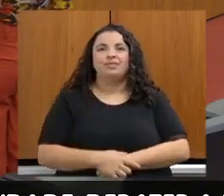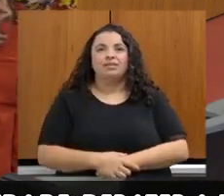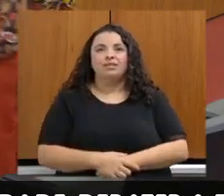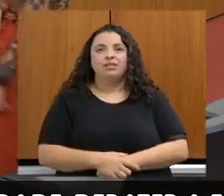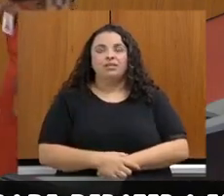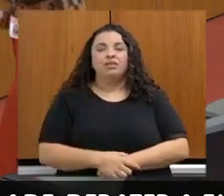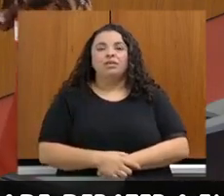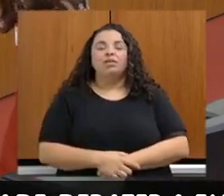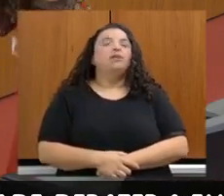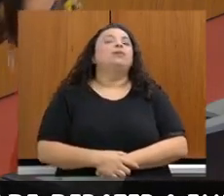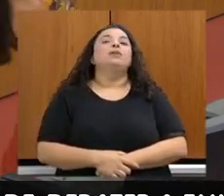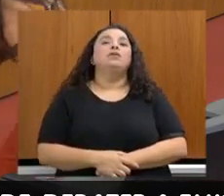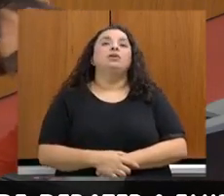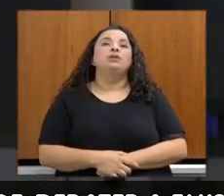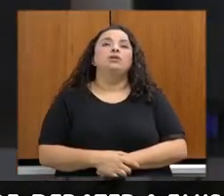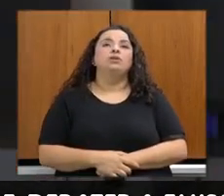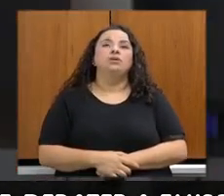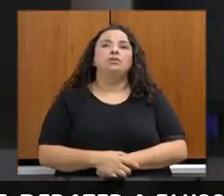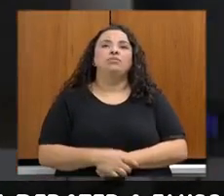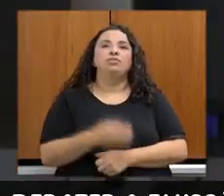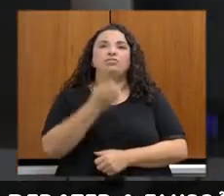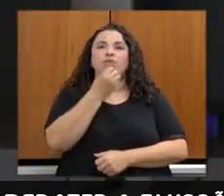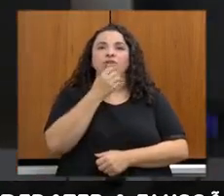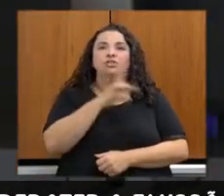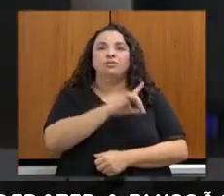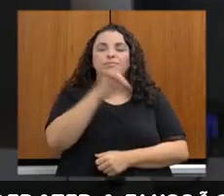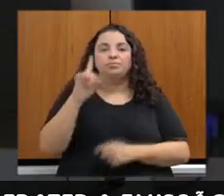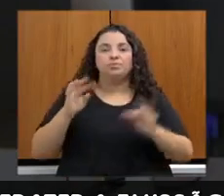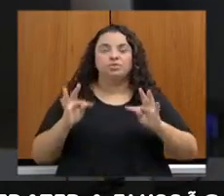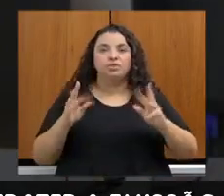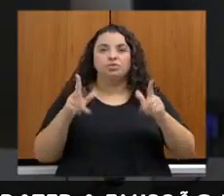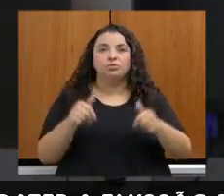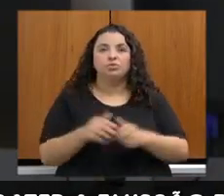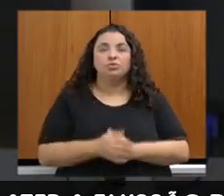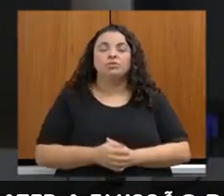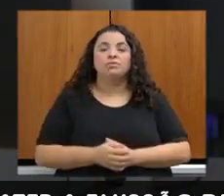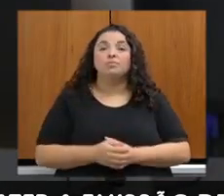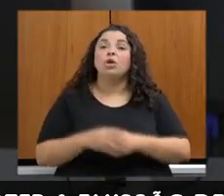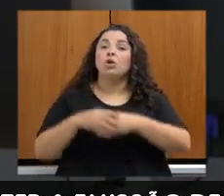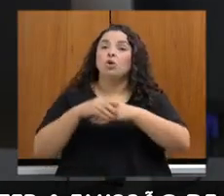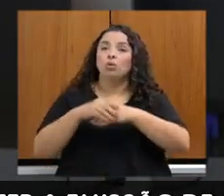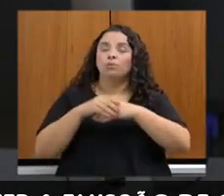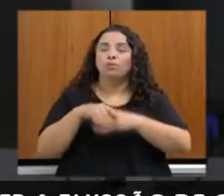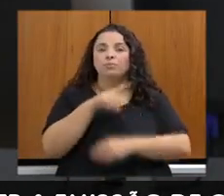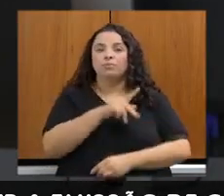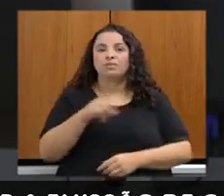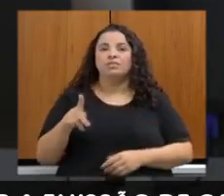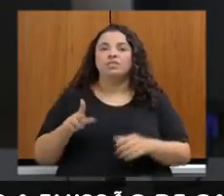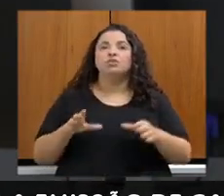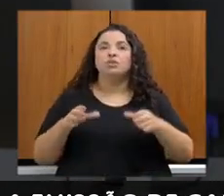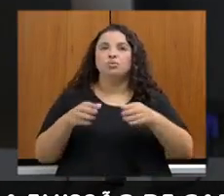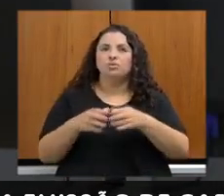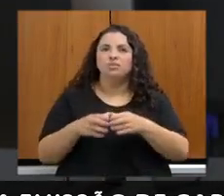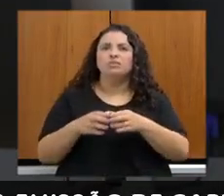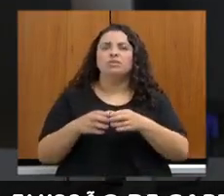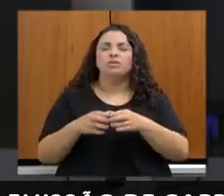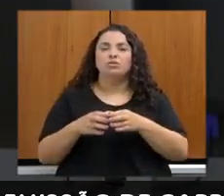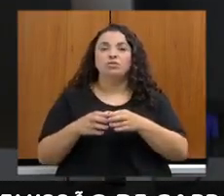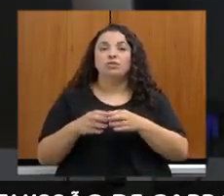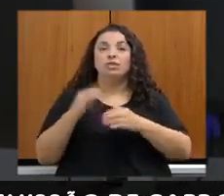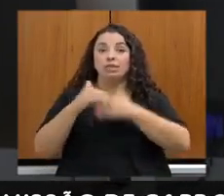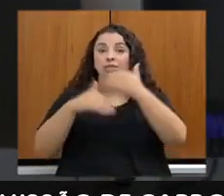Muito bom dia a todos, a todas. Cumprimentar o presidente da Comissão de Meio Ambiente e Desenvolvimento Sustentável da Assembleia